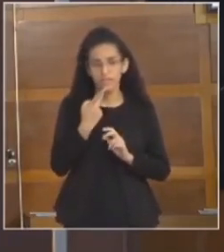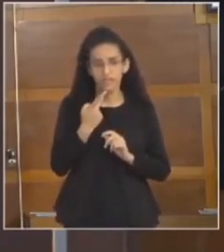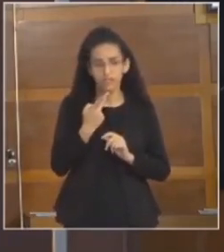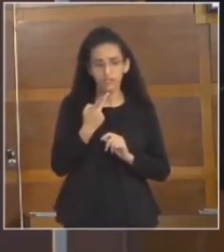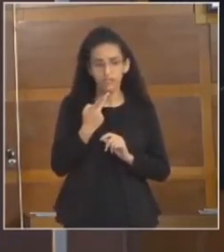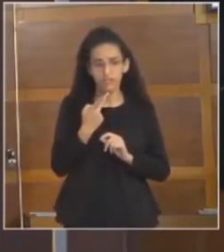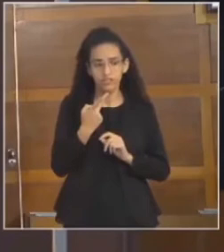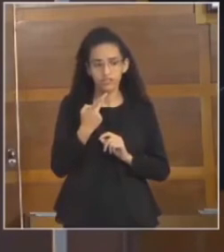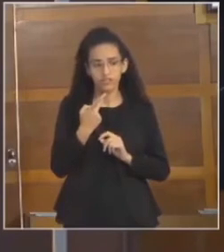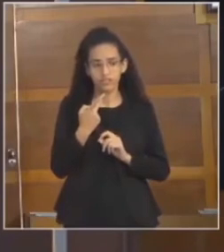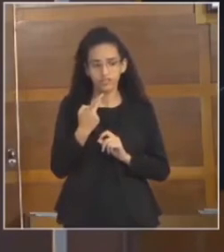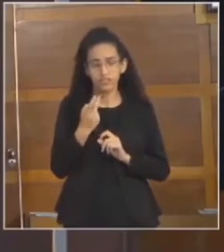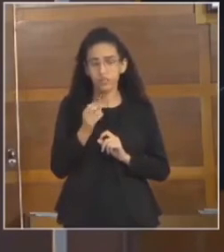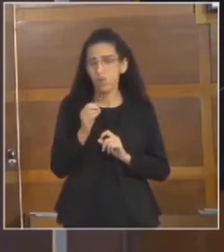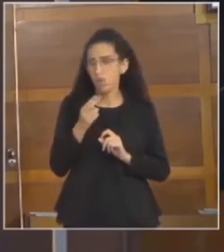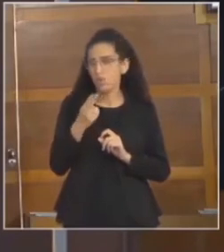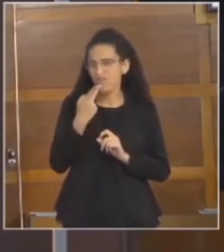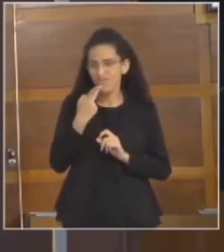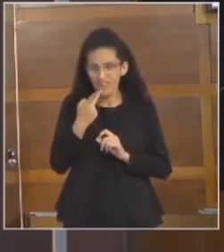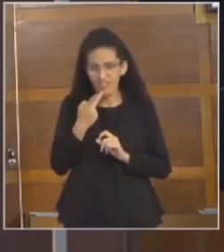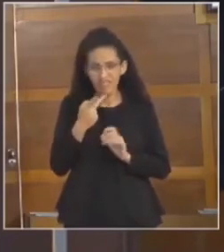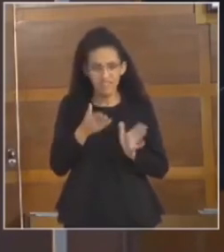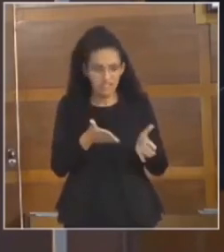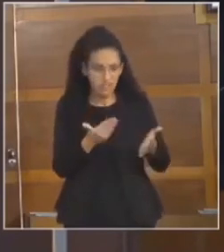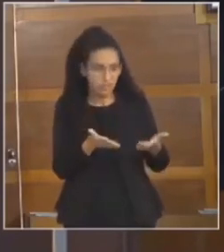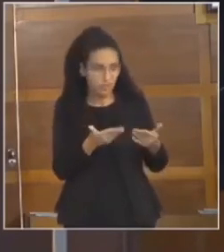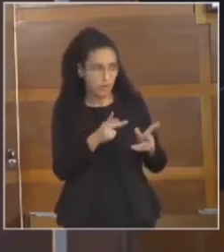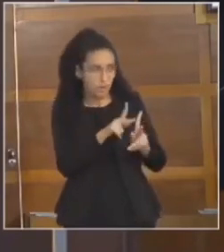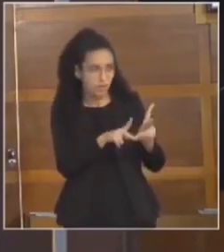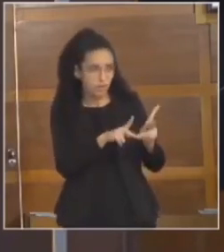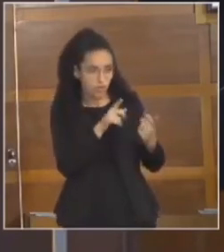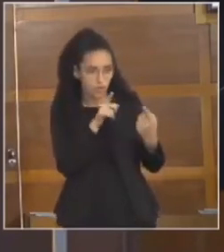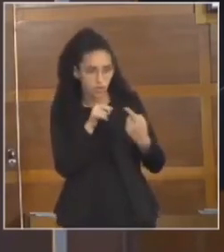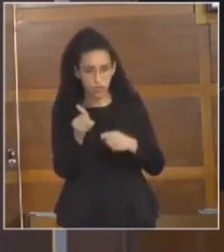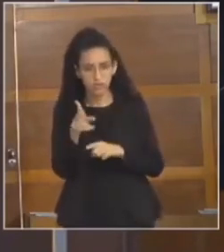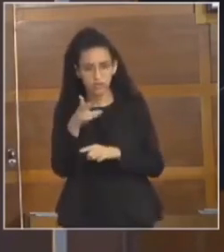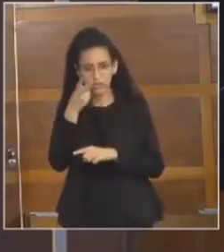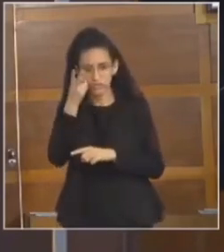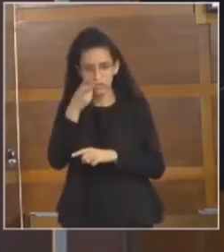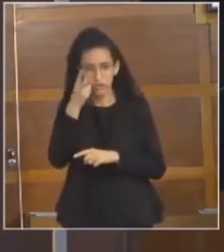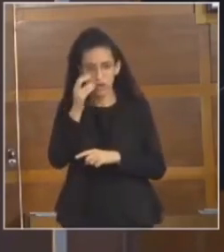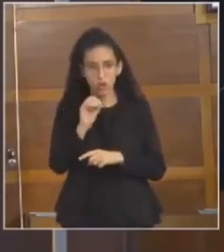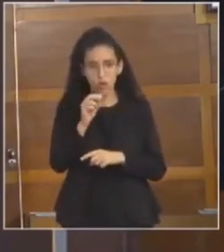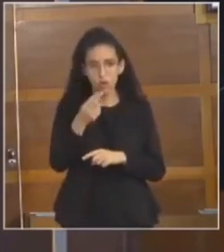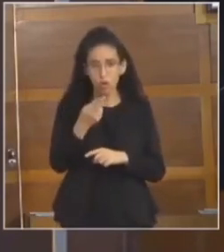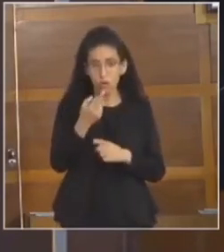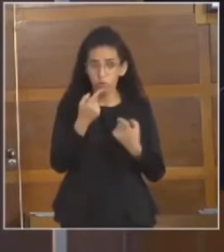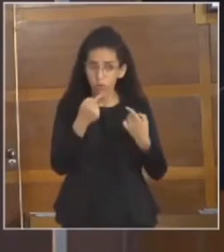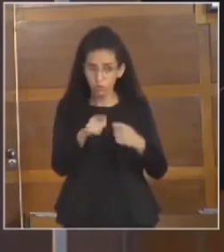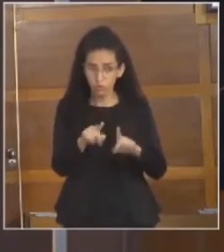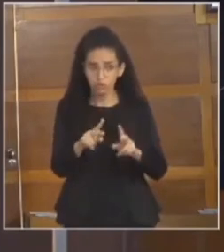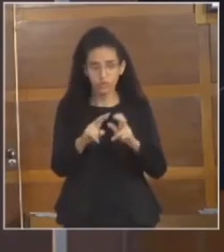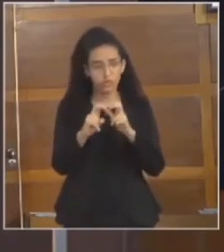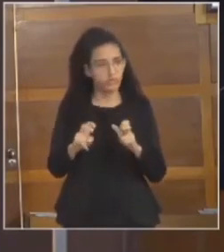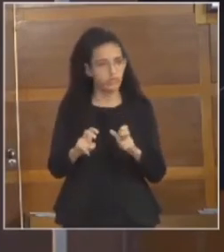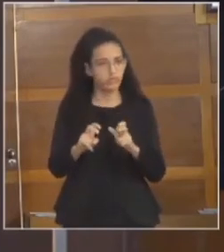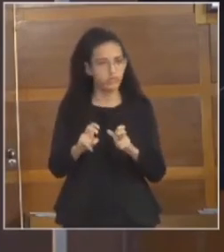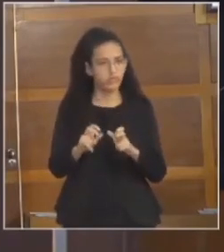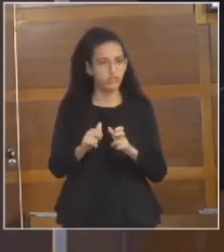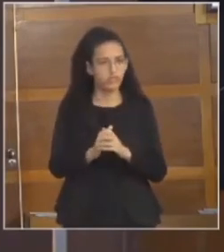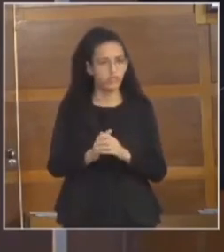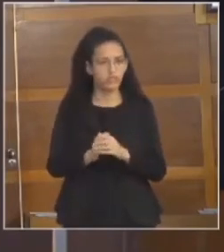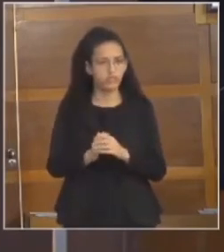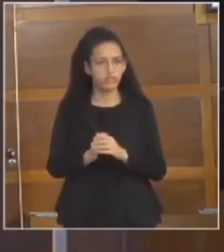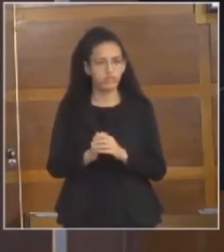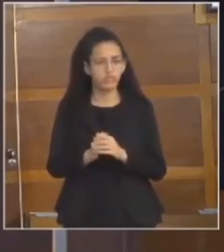dei a entender, induzir ou incitei a população contra os vereadores ou contra essa casa. Muito pelo